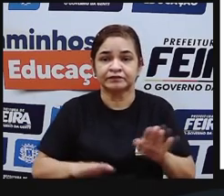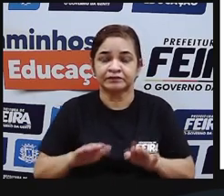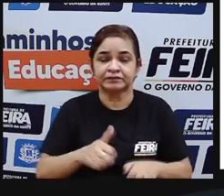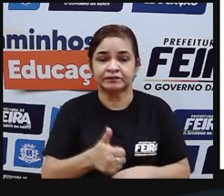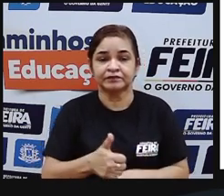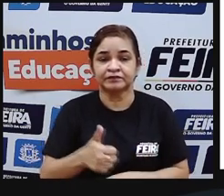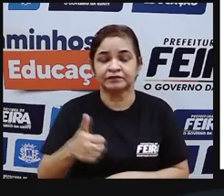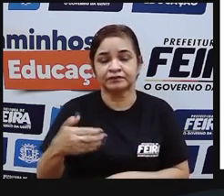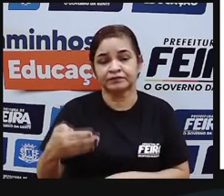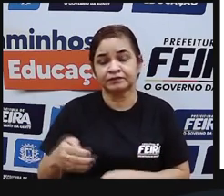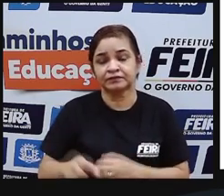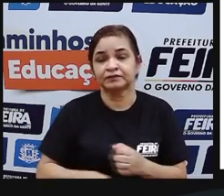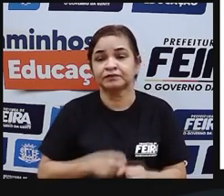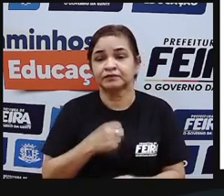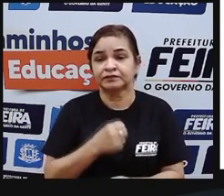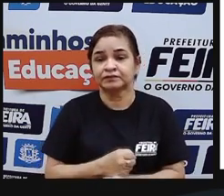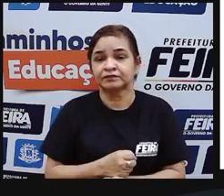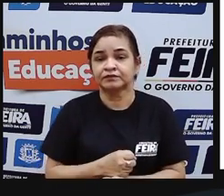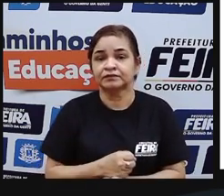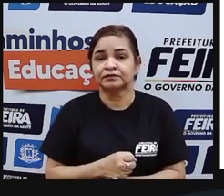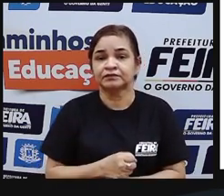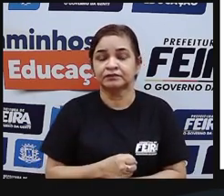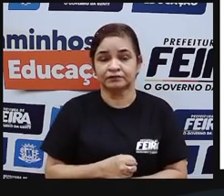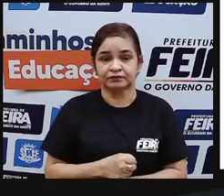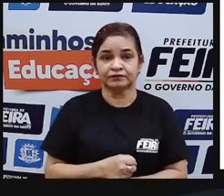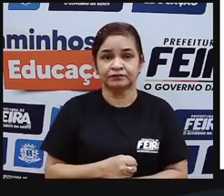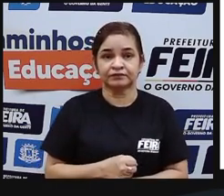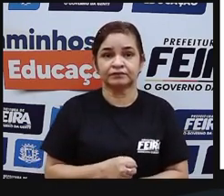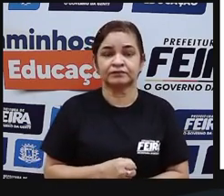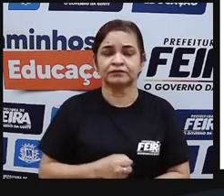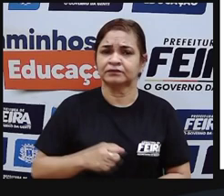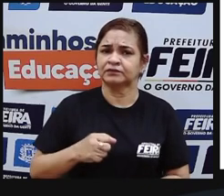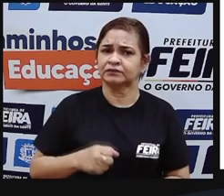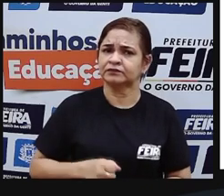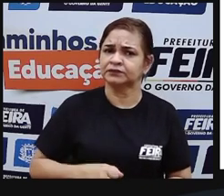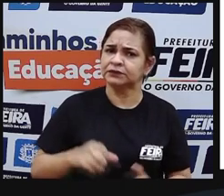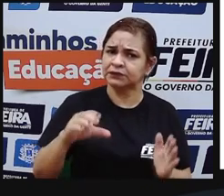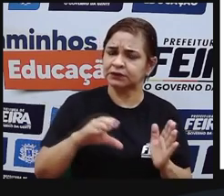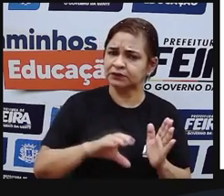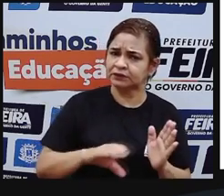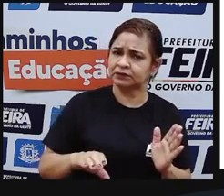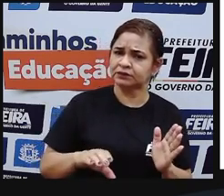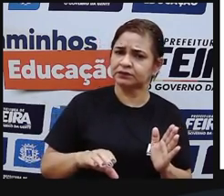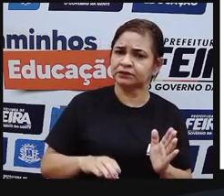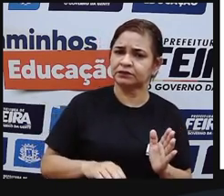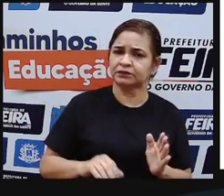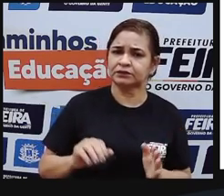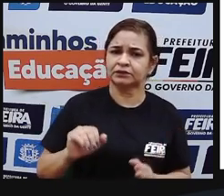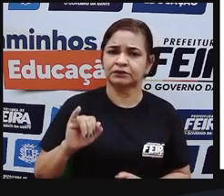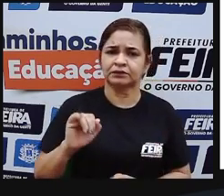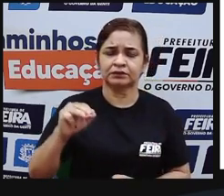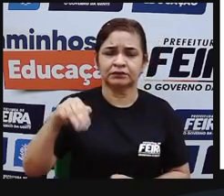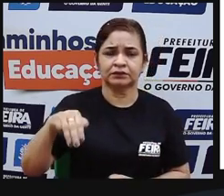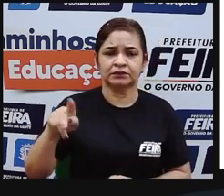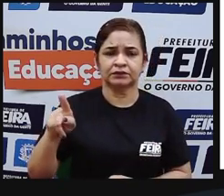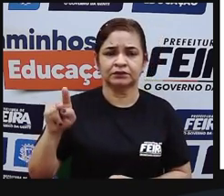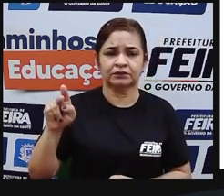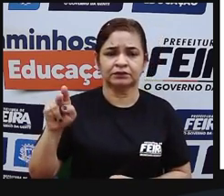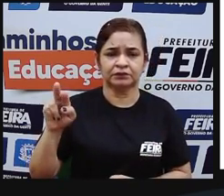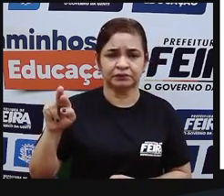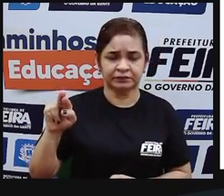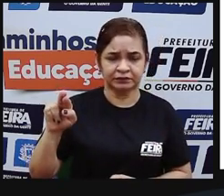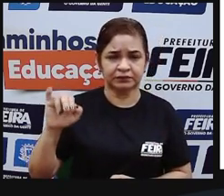XIV e fundaram a capital do império um império isso aí um império que é o império de